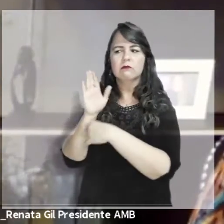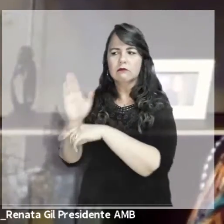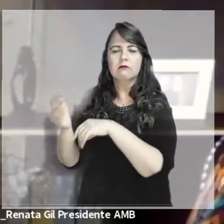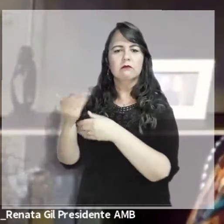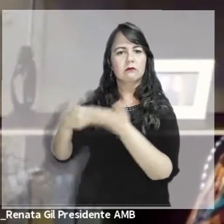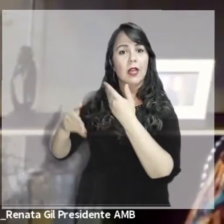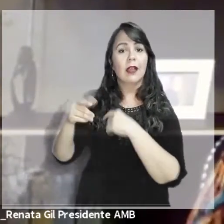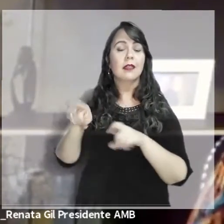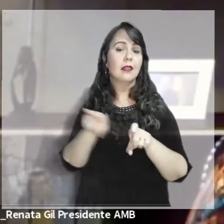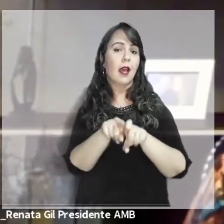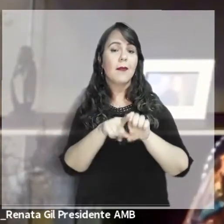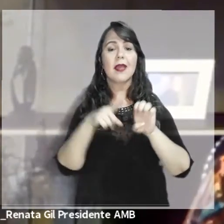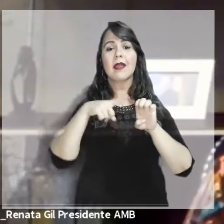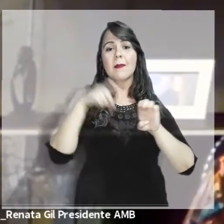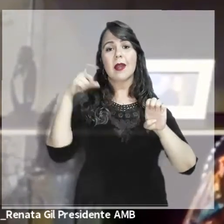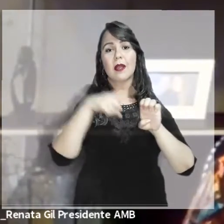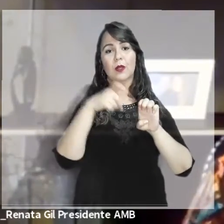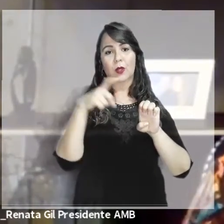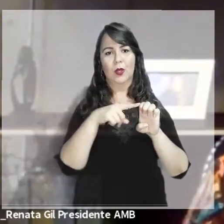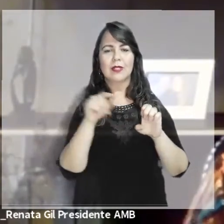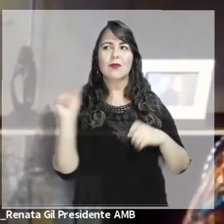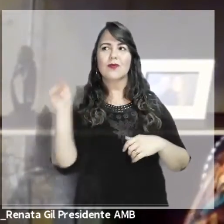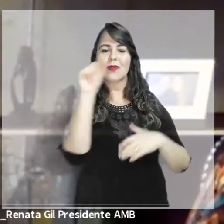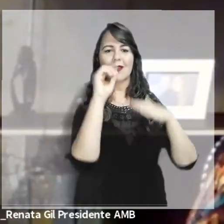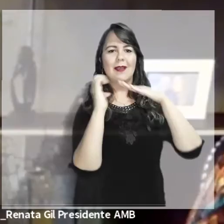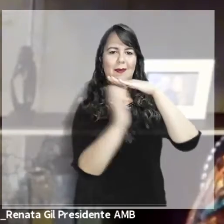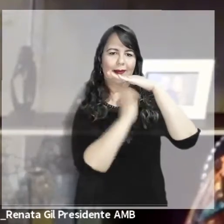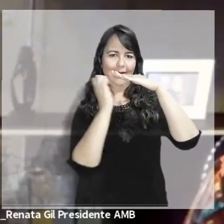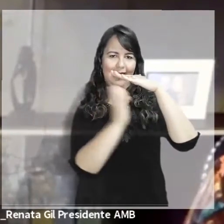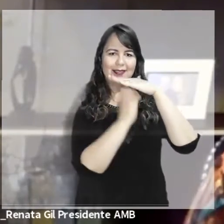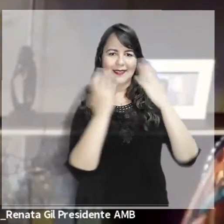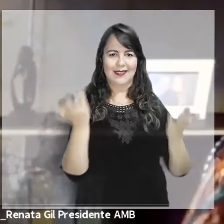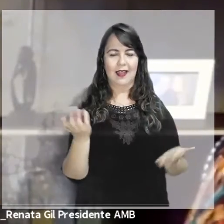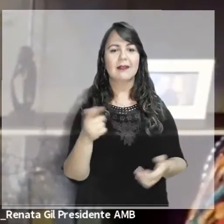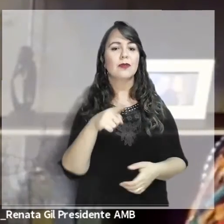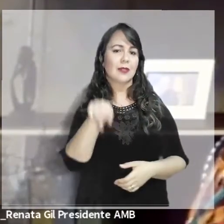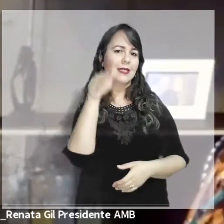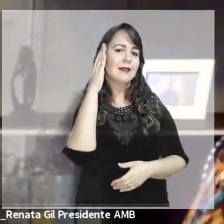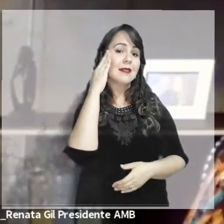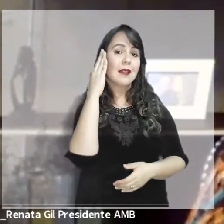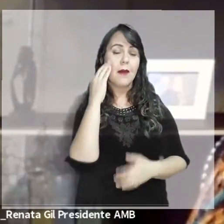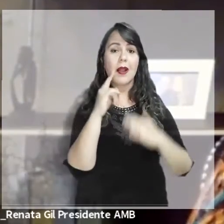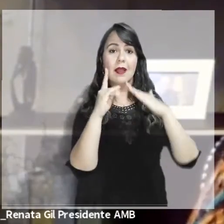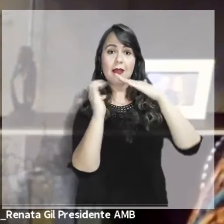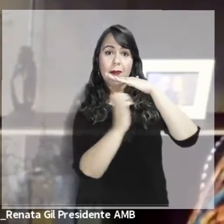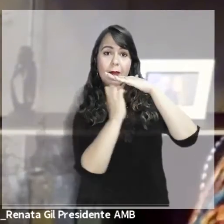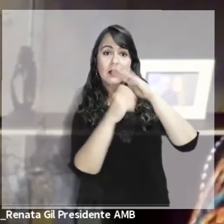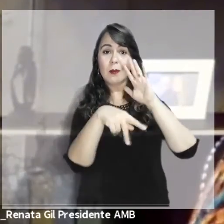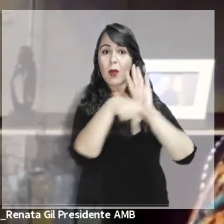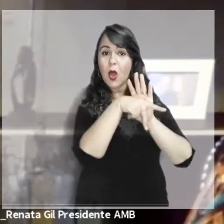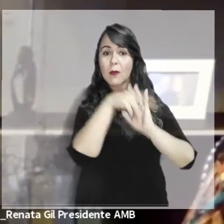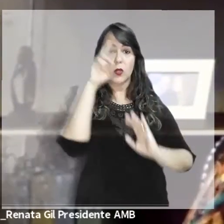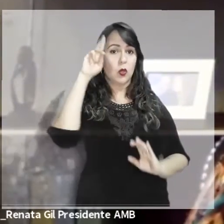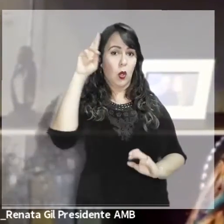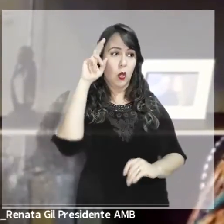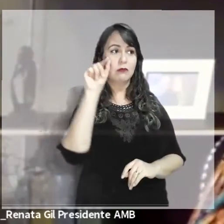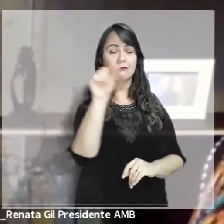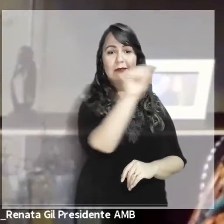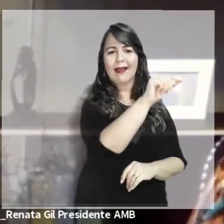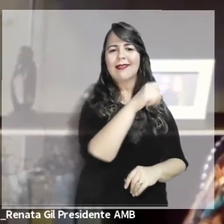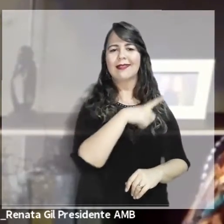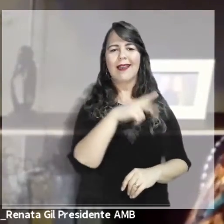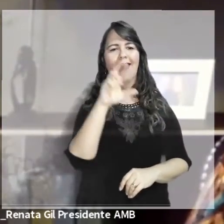e também ao mundo do empreendedorismo, aos empresários. Eles, sim, têm condições financeiras de